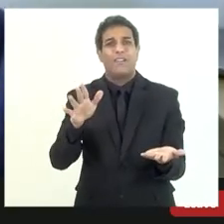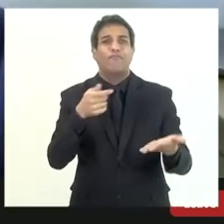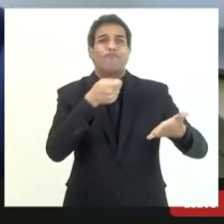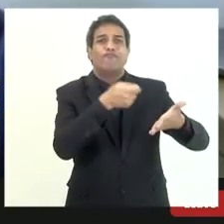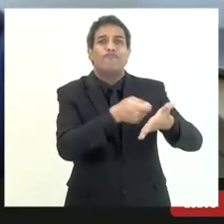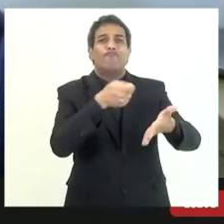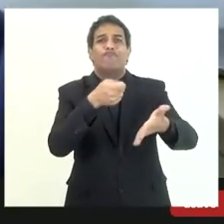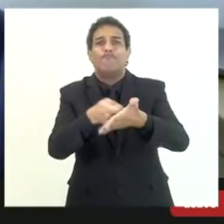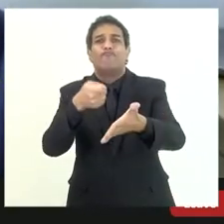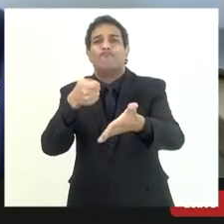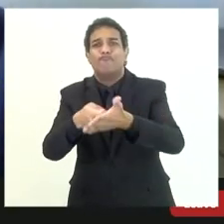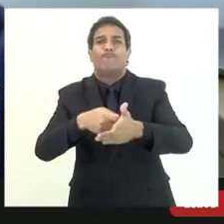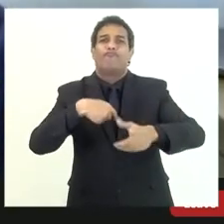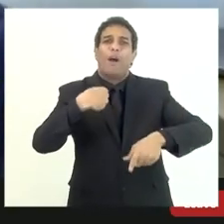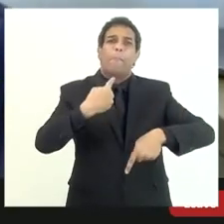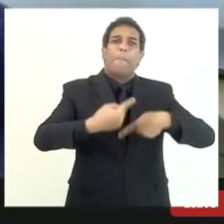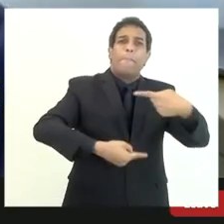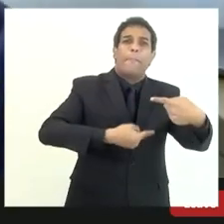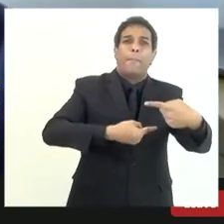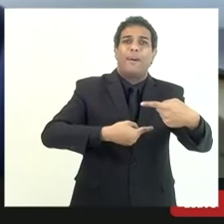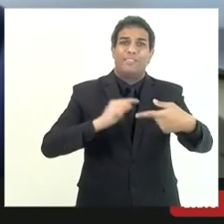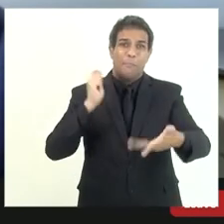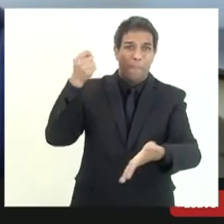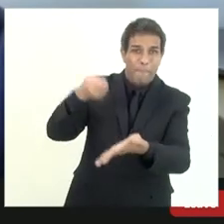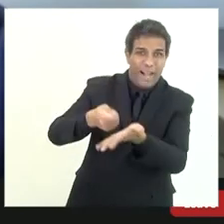recorrendo recorrendo para não pagar